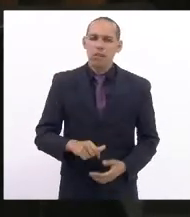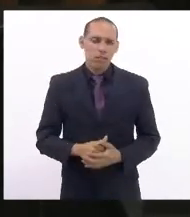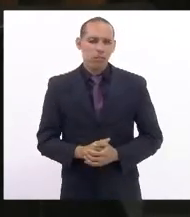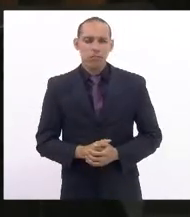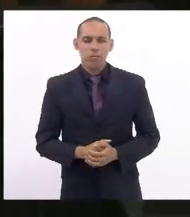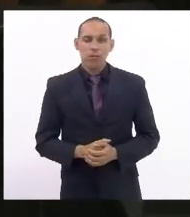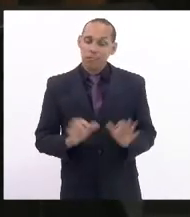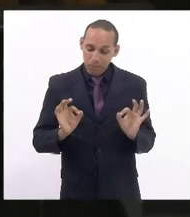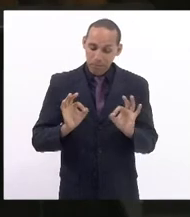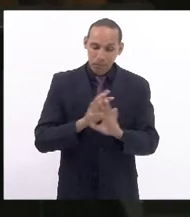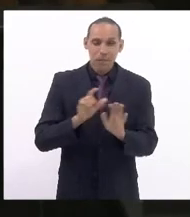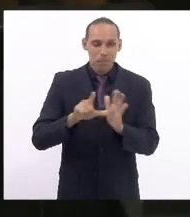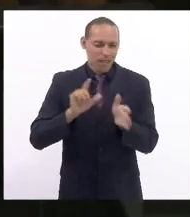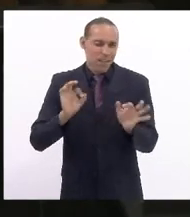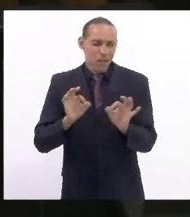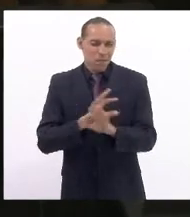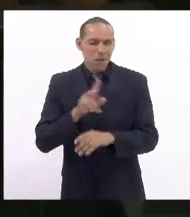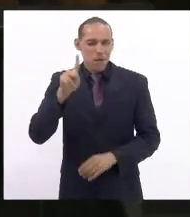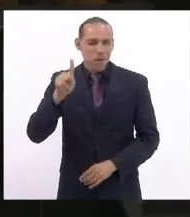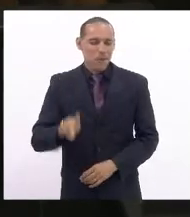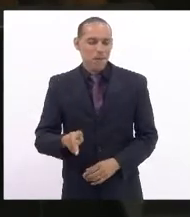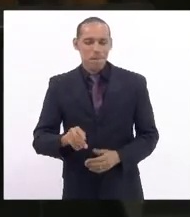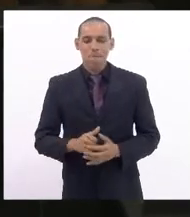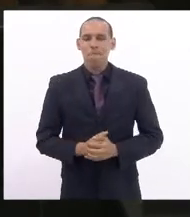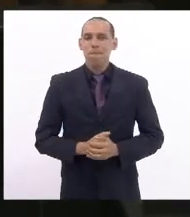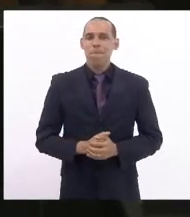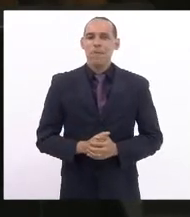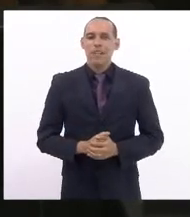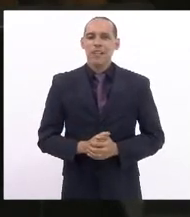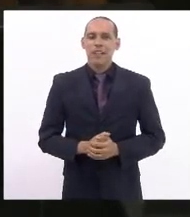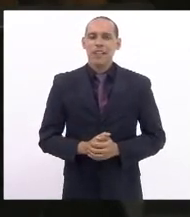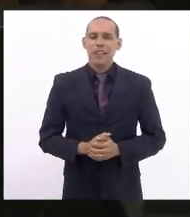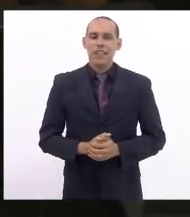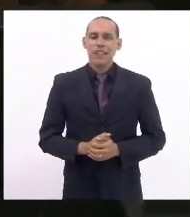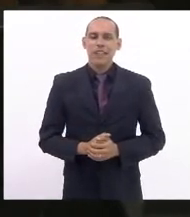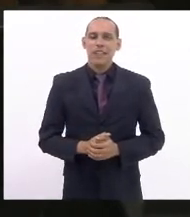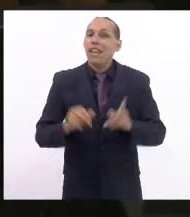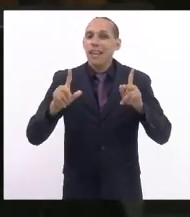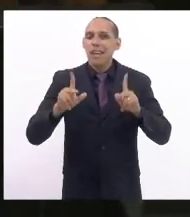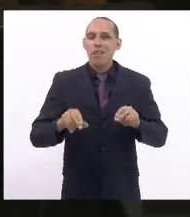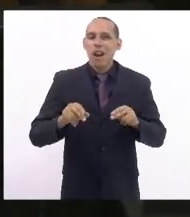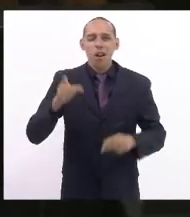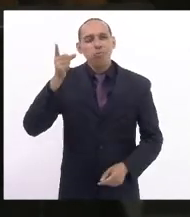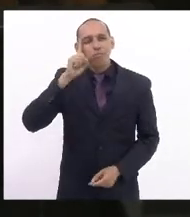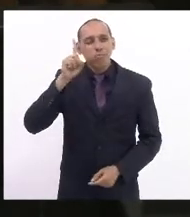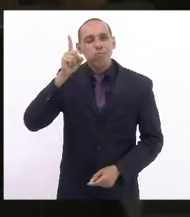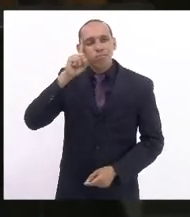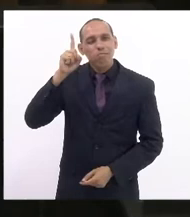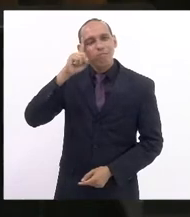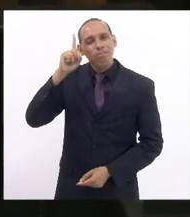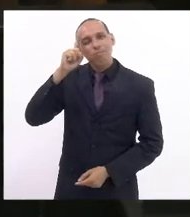E para terminar, senhor presidente, senhora presidente, como tem feito todos os dias,